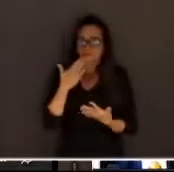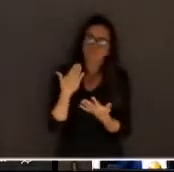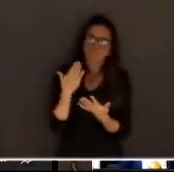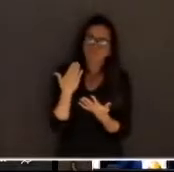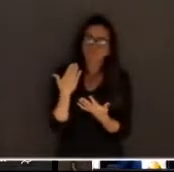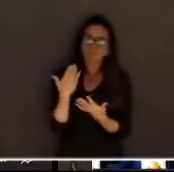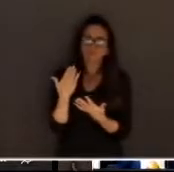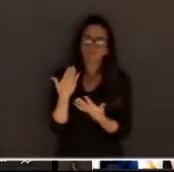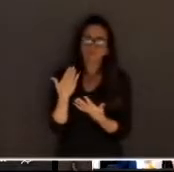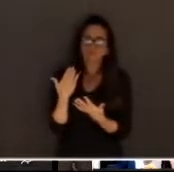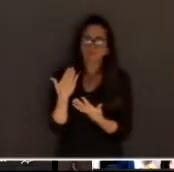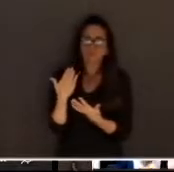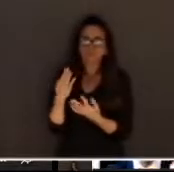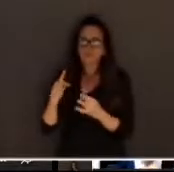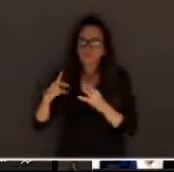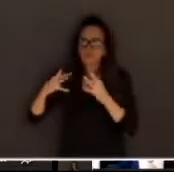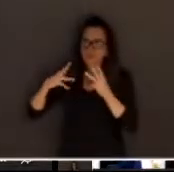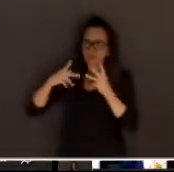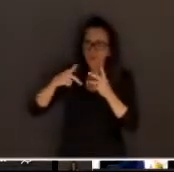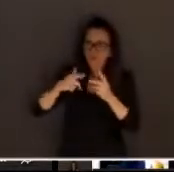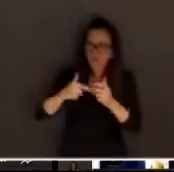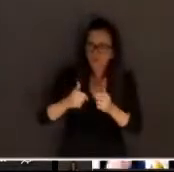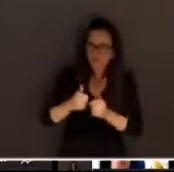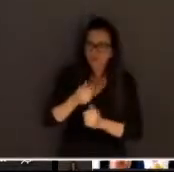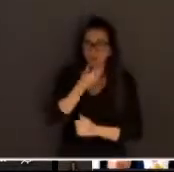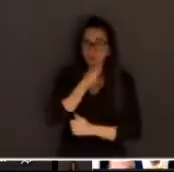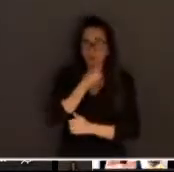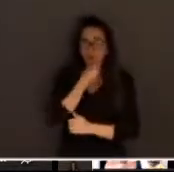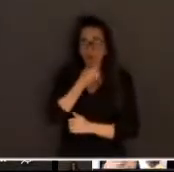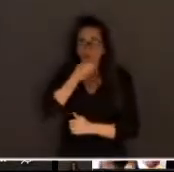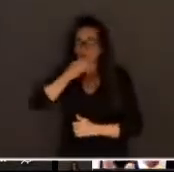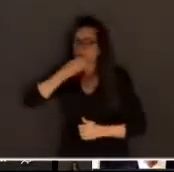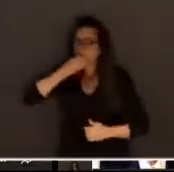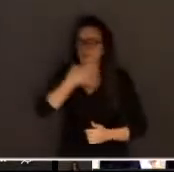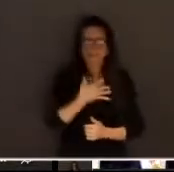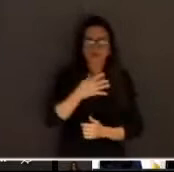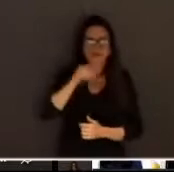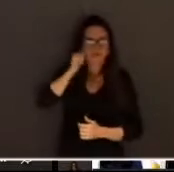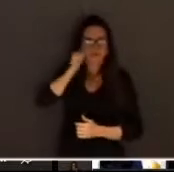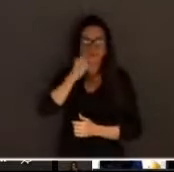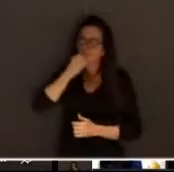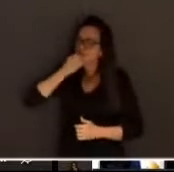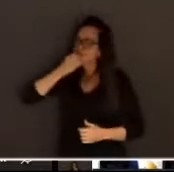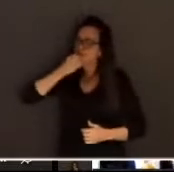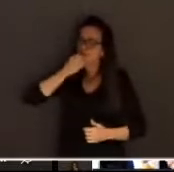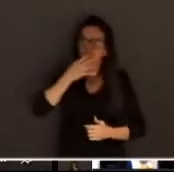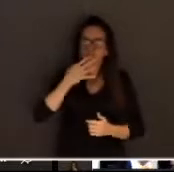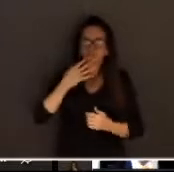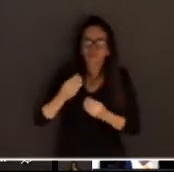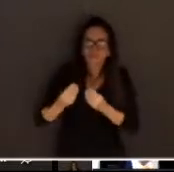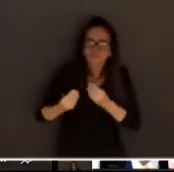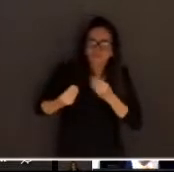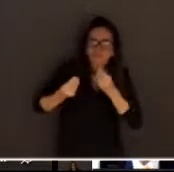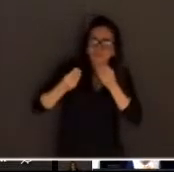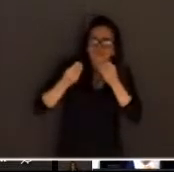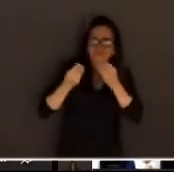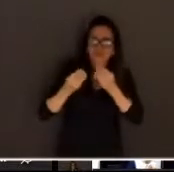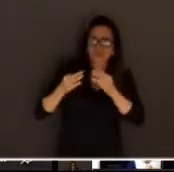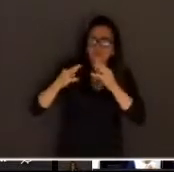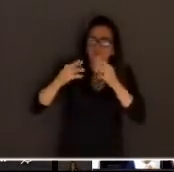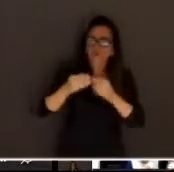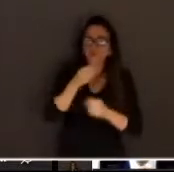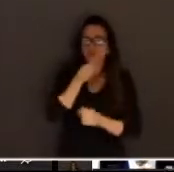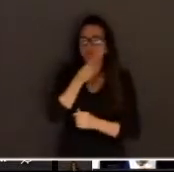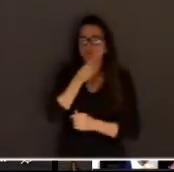a todo homem de bem, a toda mulher de bem, a todo homem que ostenta